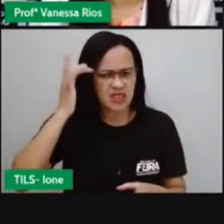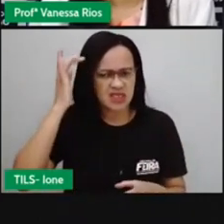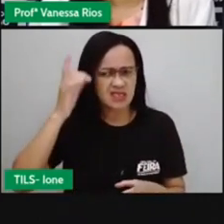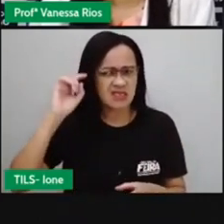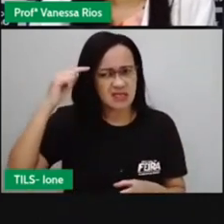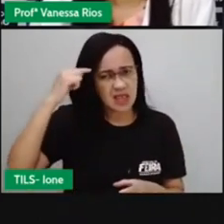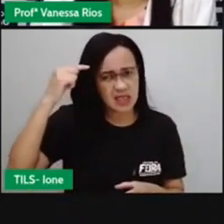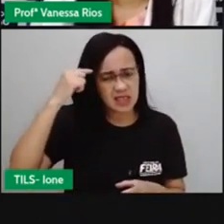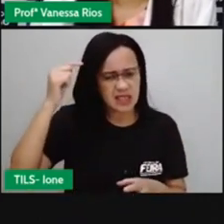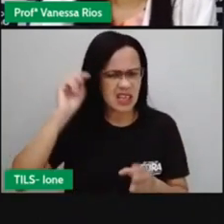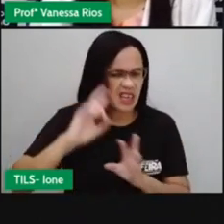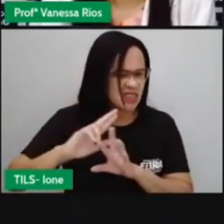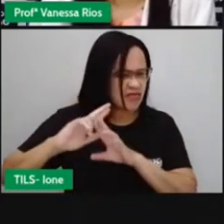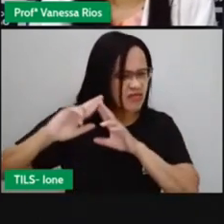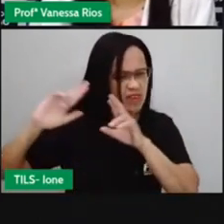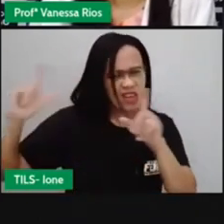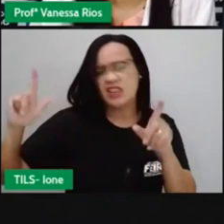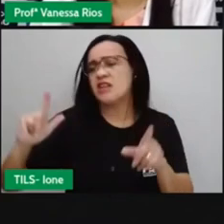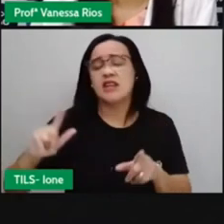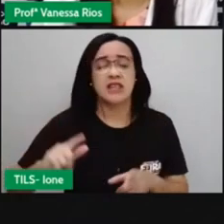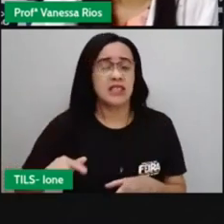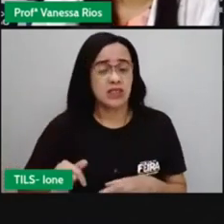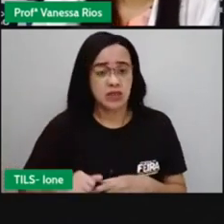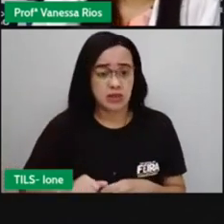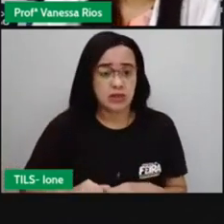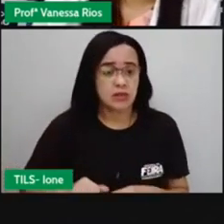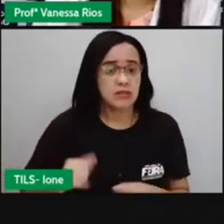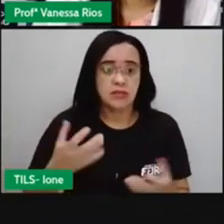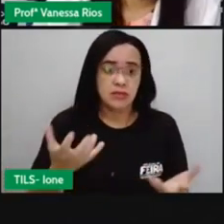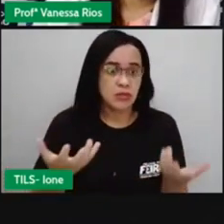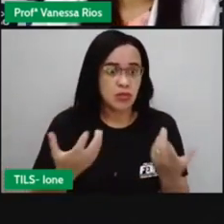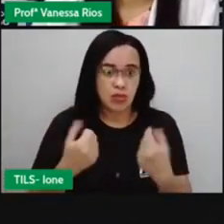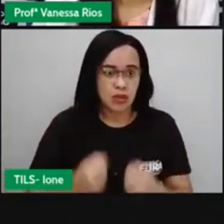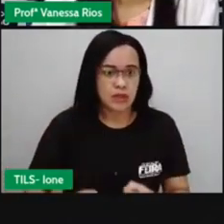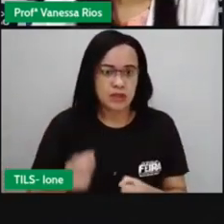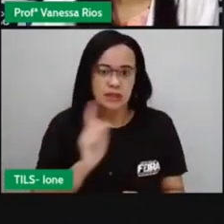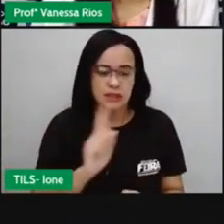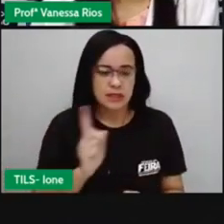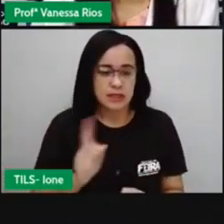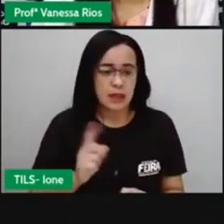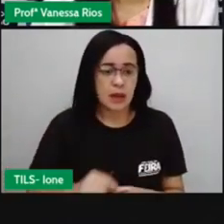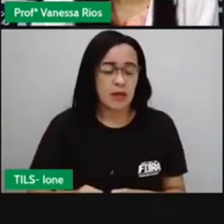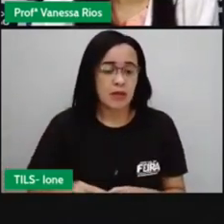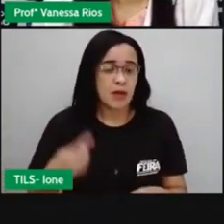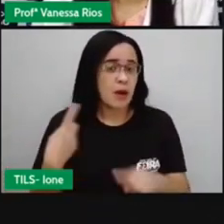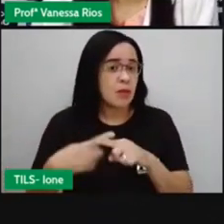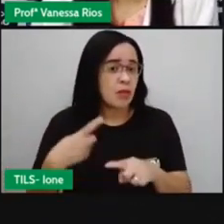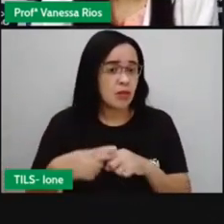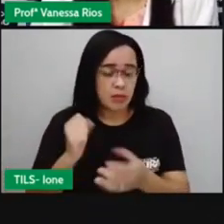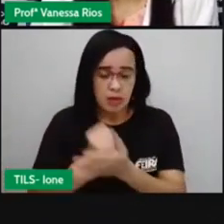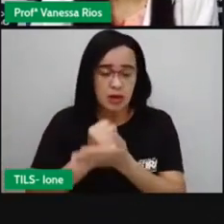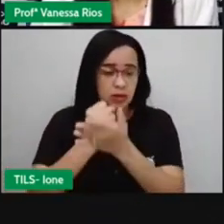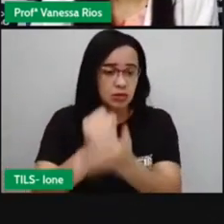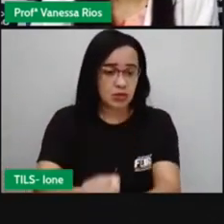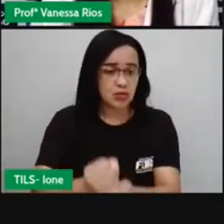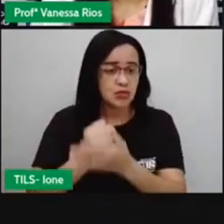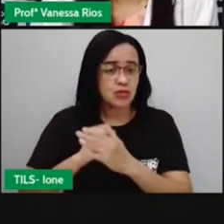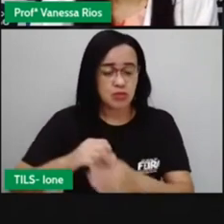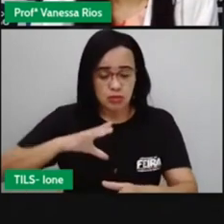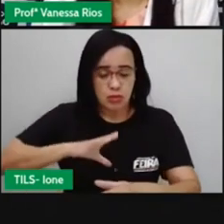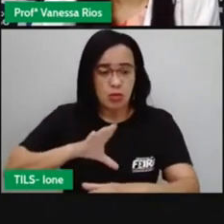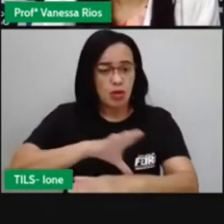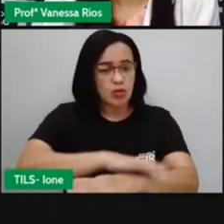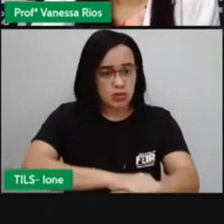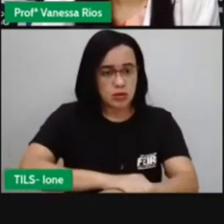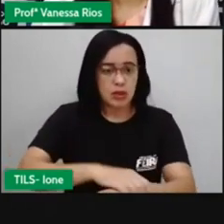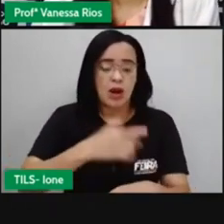não eram aí viáveis ou não tariam aí benefícios para Portugal, Seu pai tentou enfraquecer seu poder